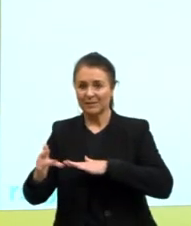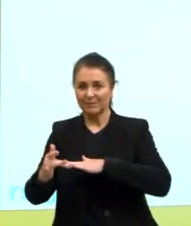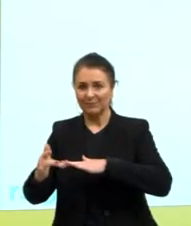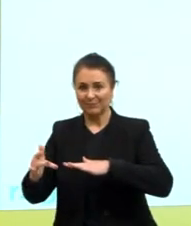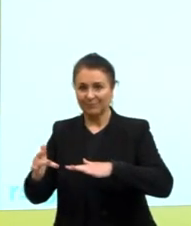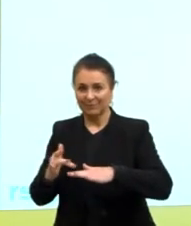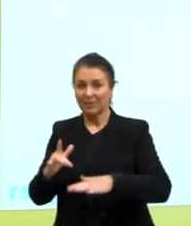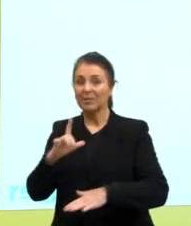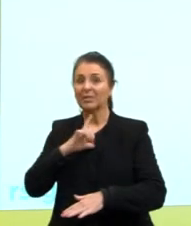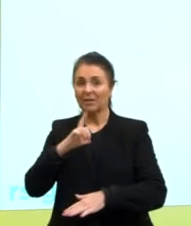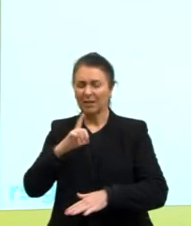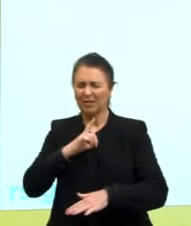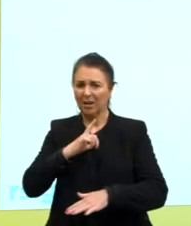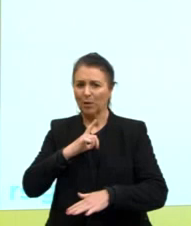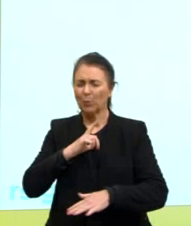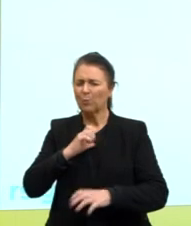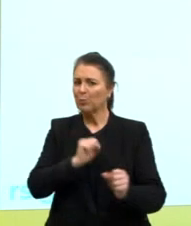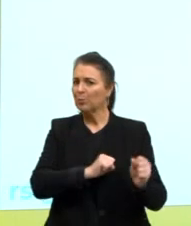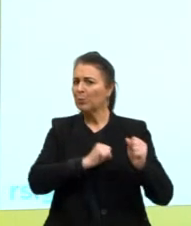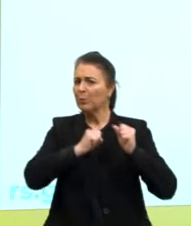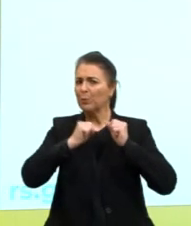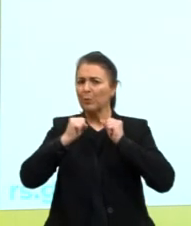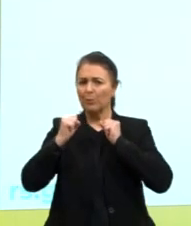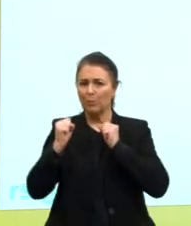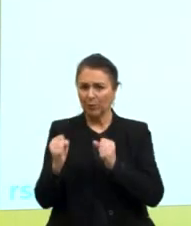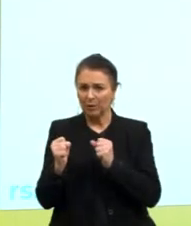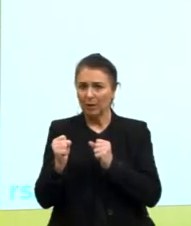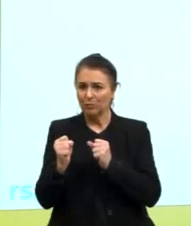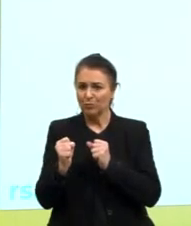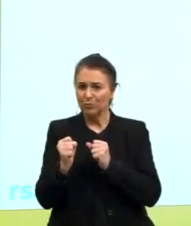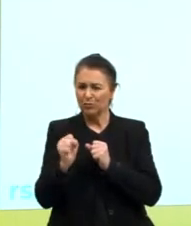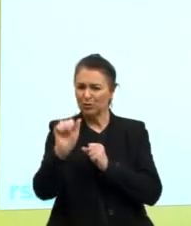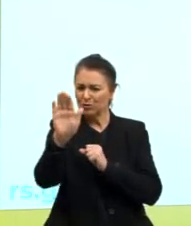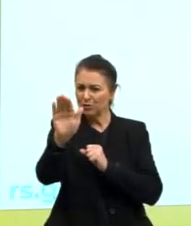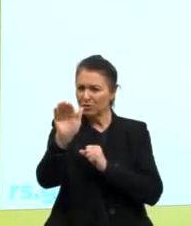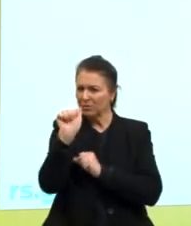têm poderosa virtude de convocar